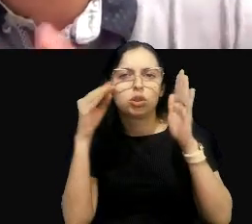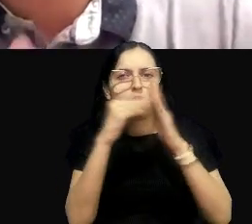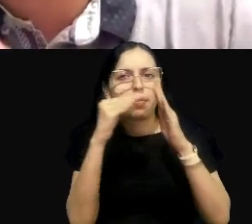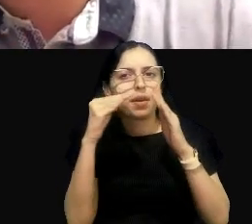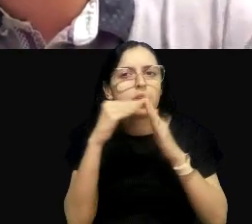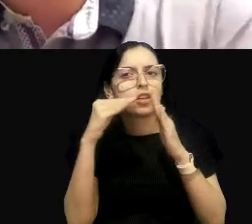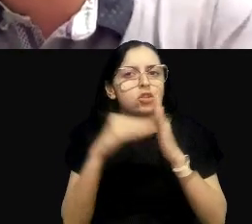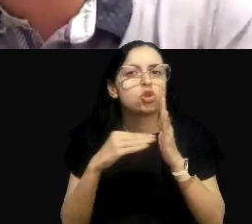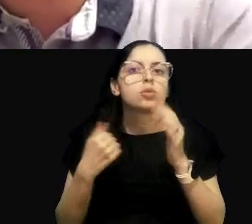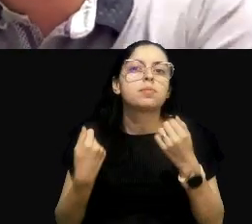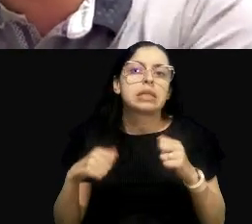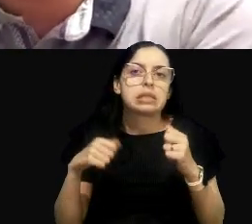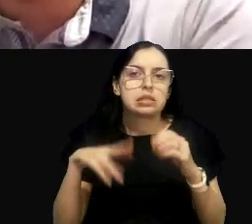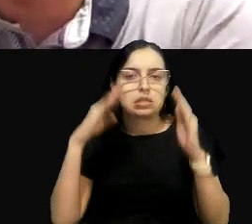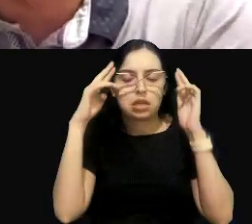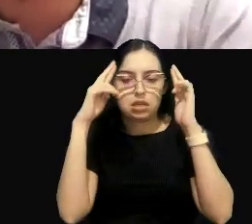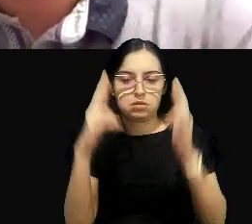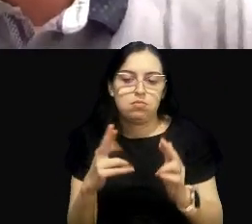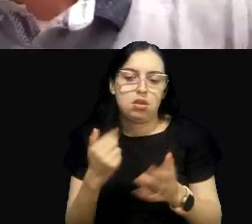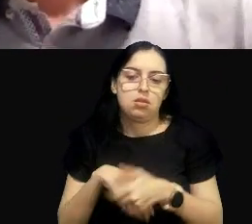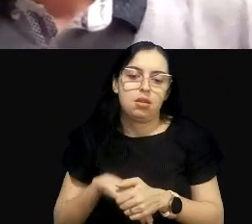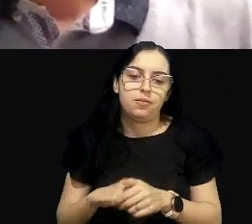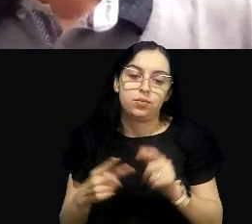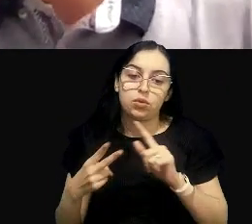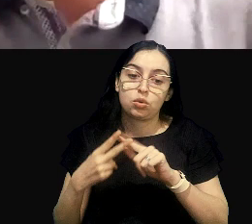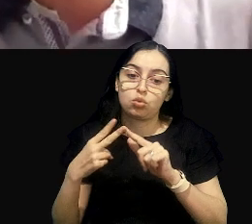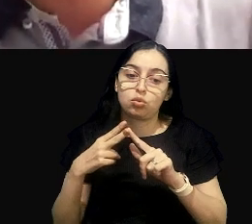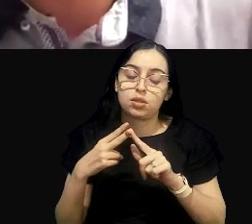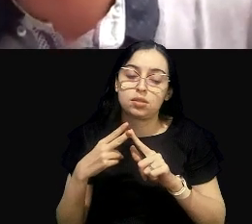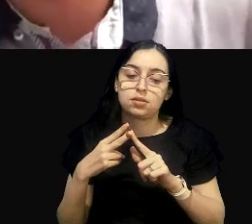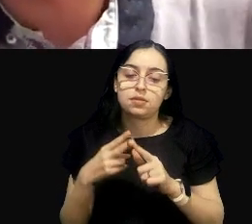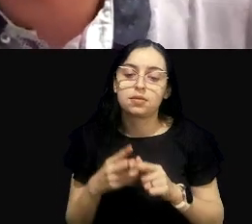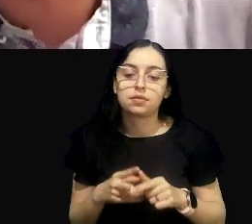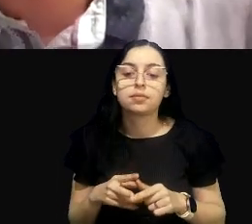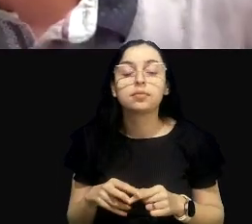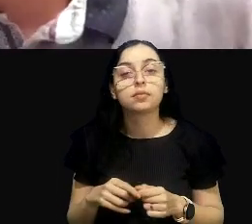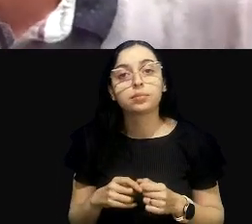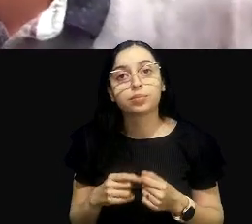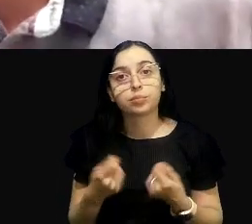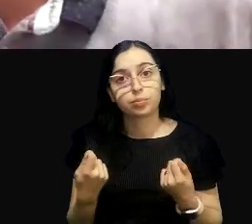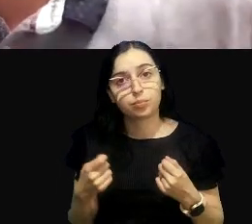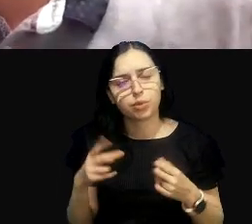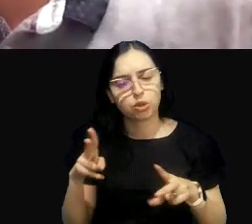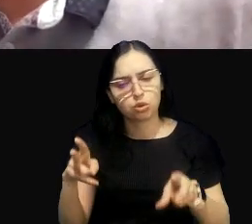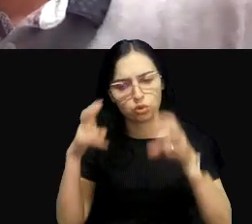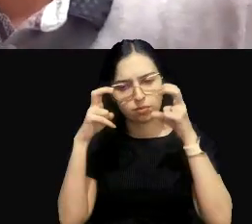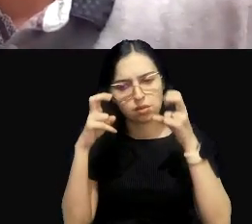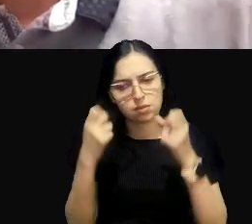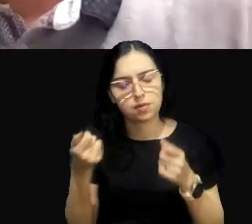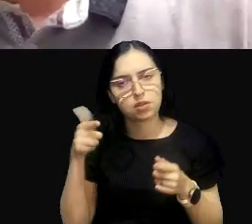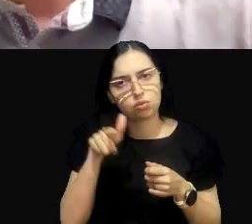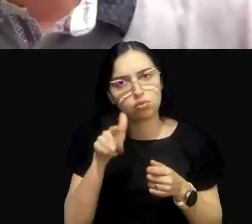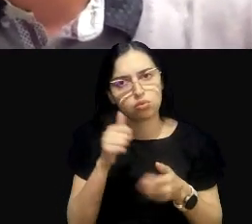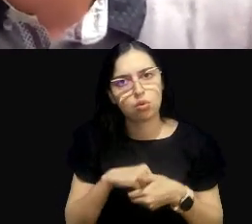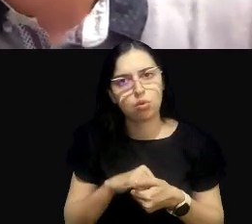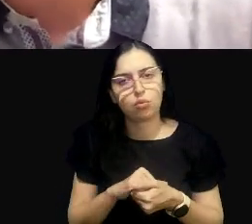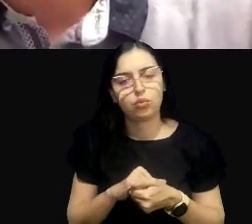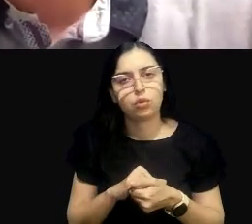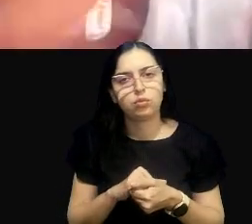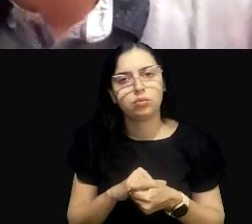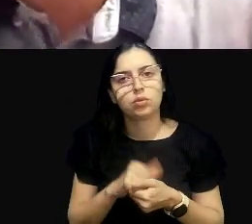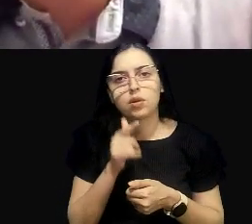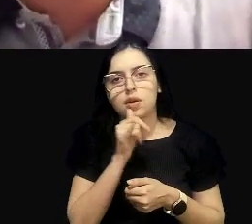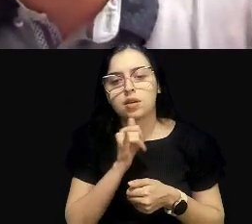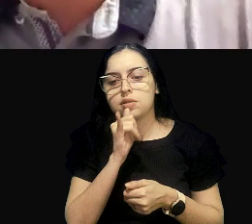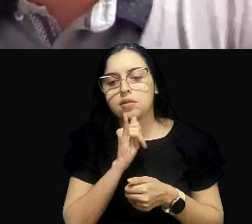obedecidos para o ambiente classe 2. E aqui vale a mesma observação que eu fiz. por exemplo,